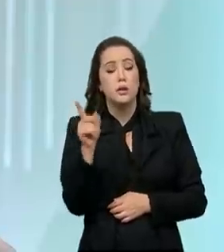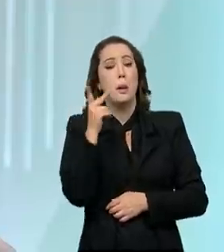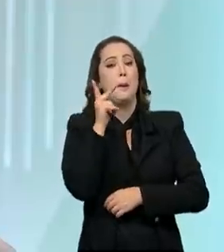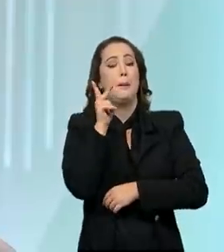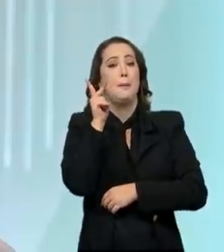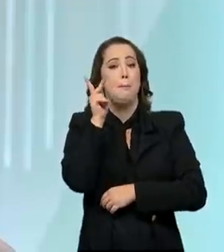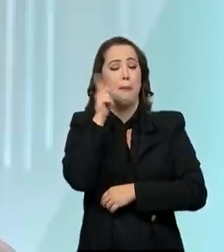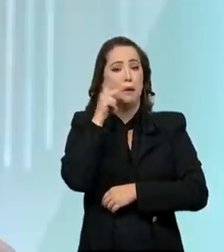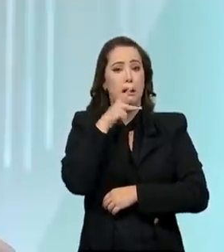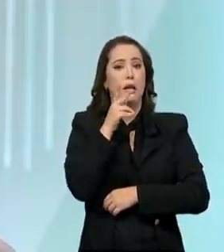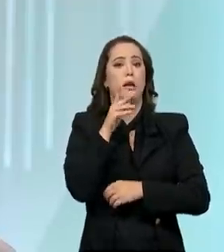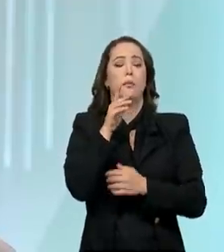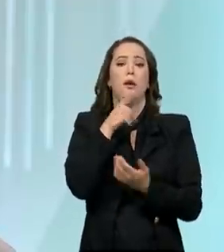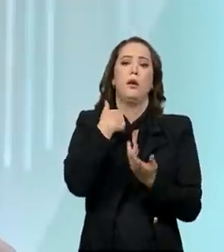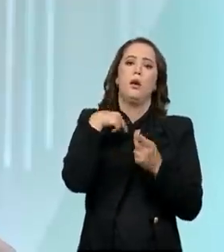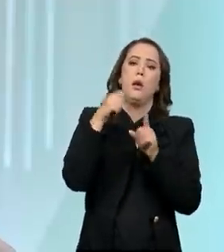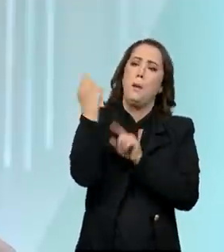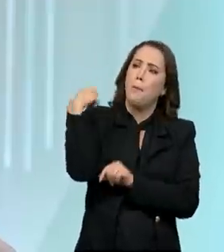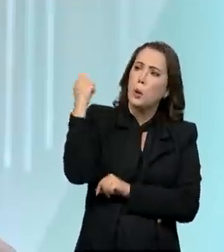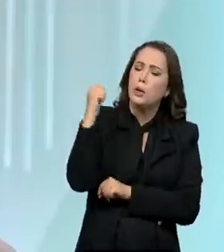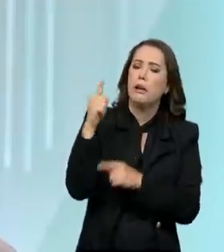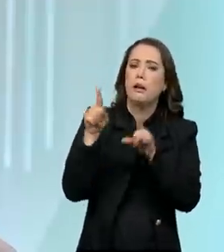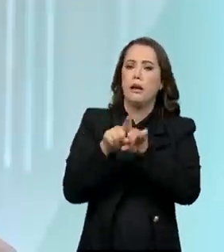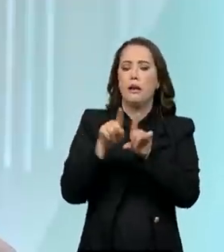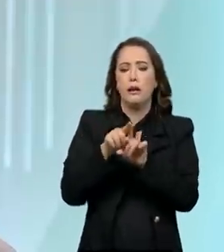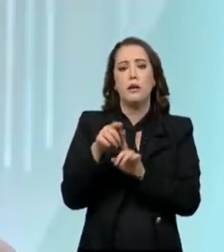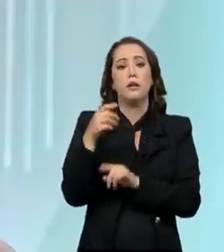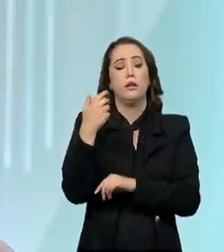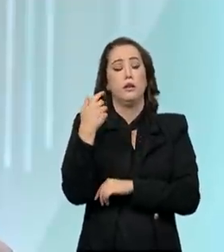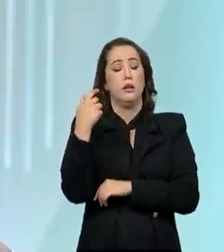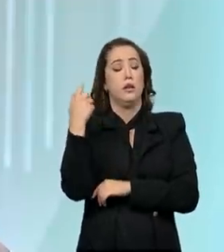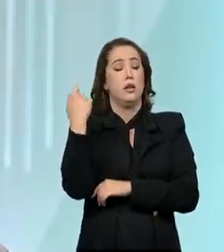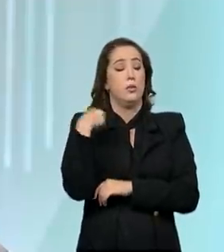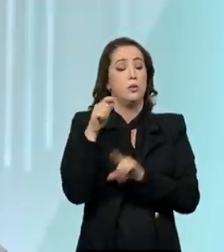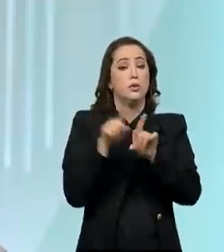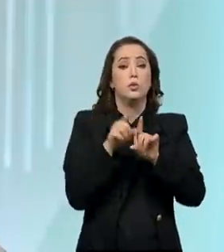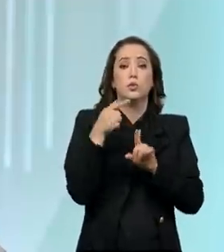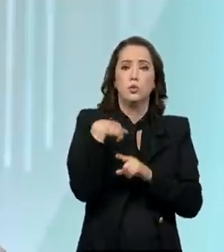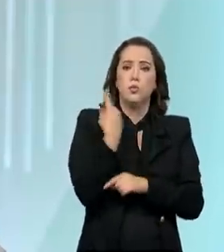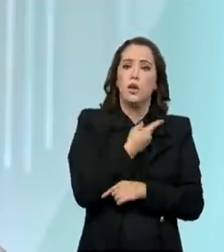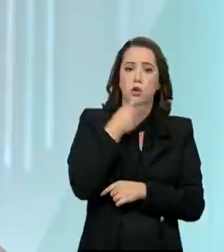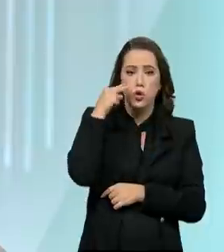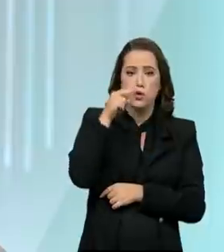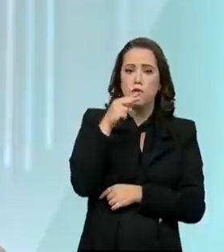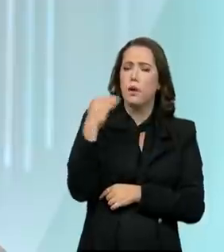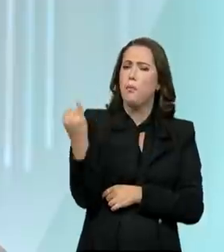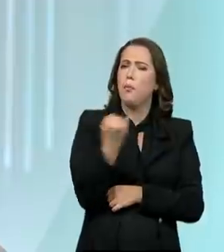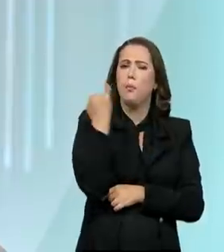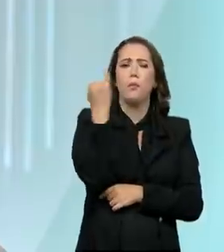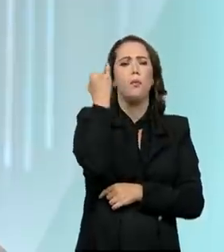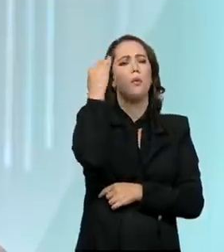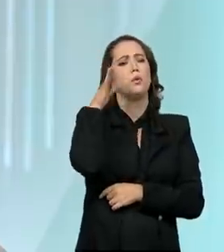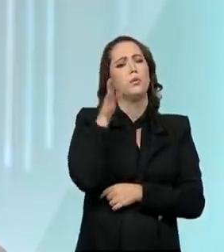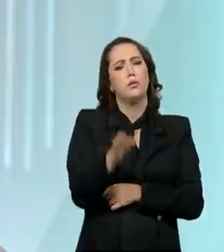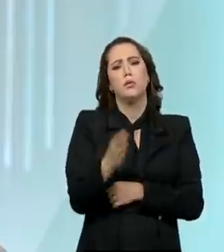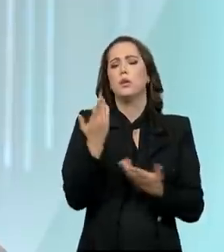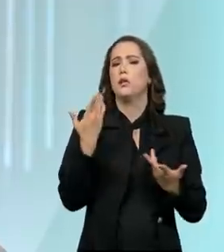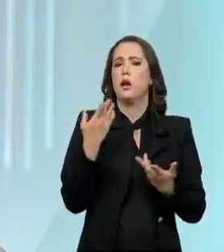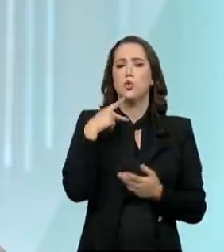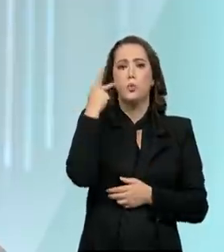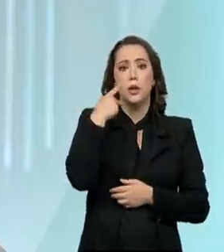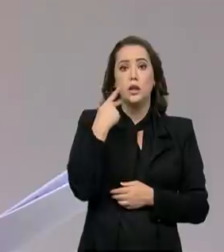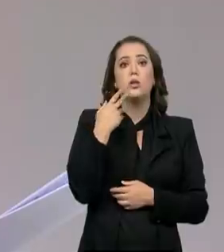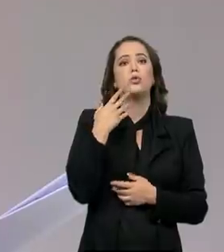Alegre, Rio Grande do Sul. Então, uma agenda que está se espalhando pelo Brasil afora. E a gente vê a vontade política disso acontecer. Hoje, qualquer